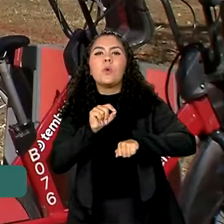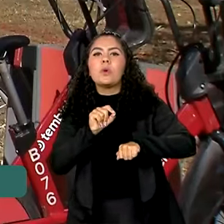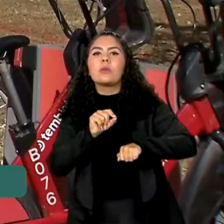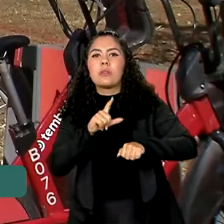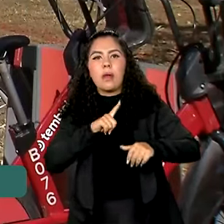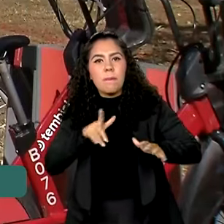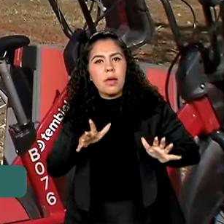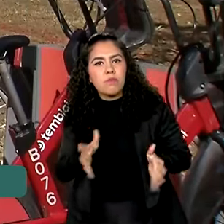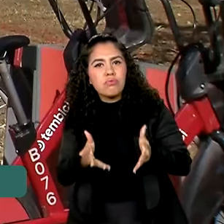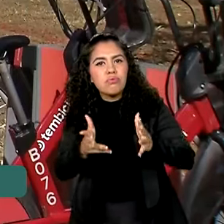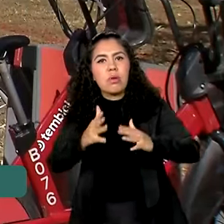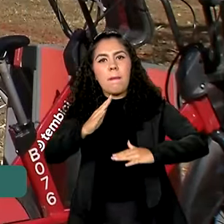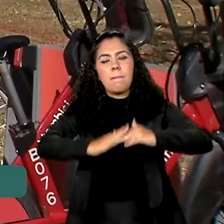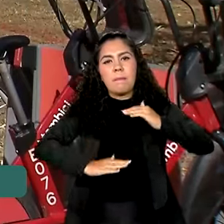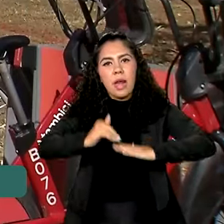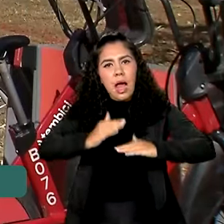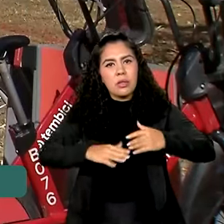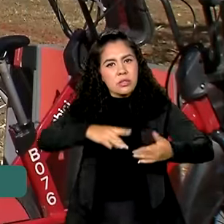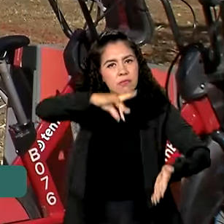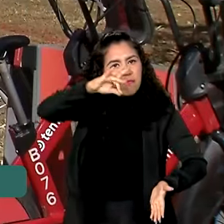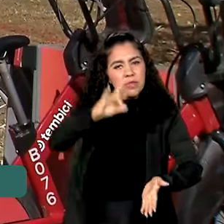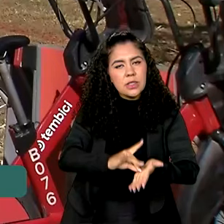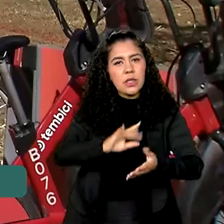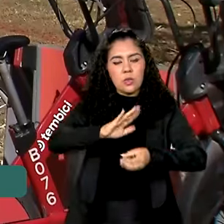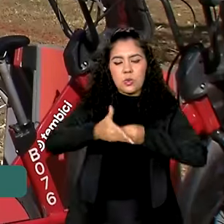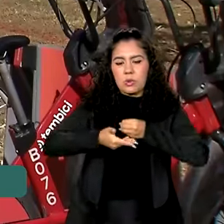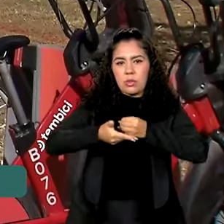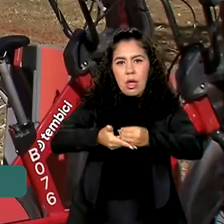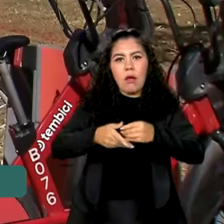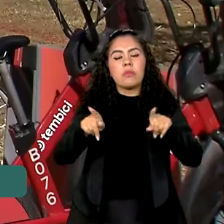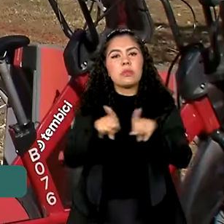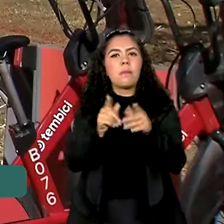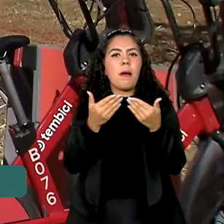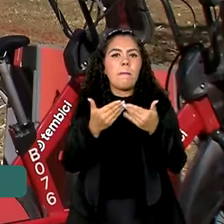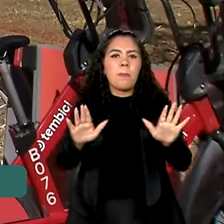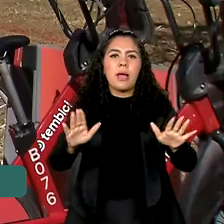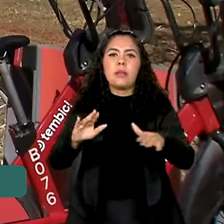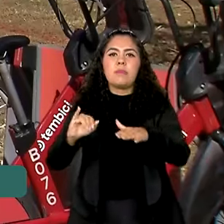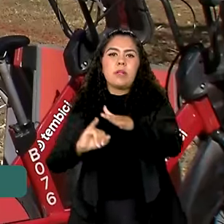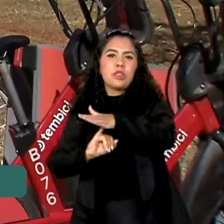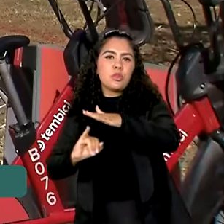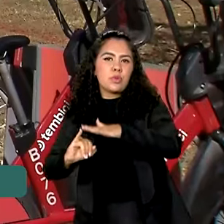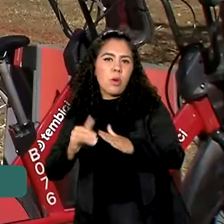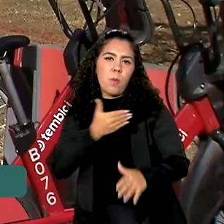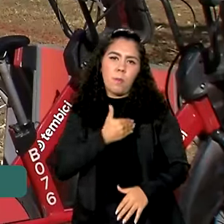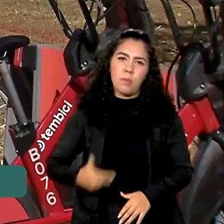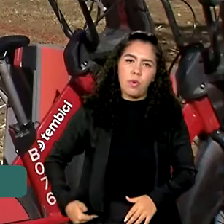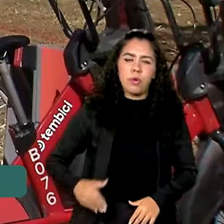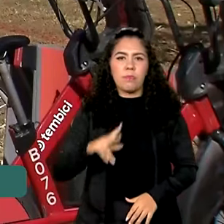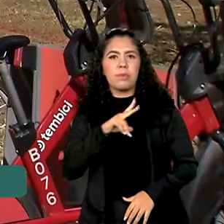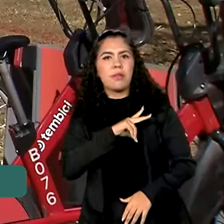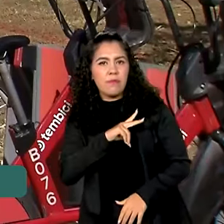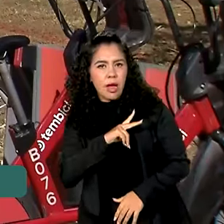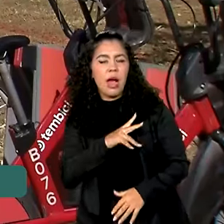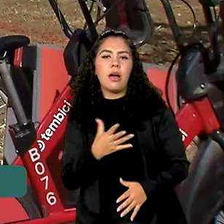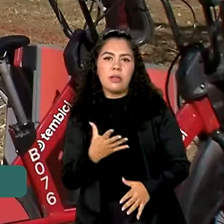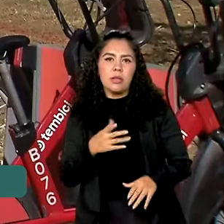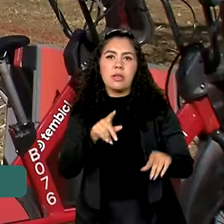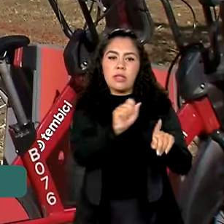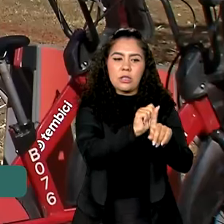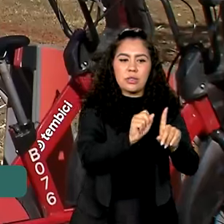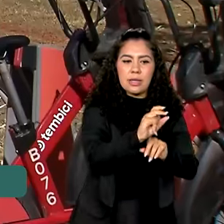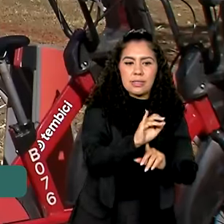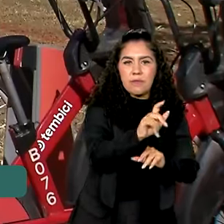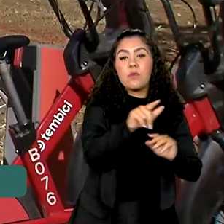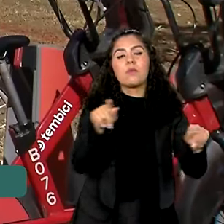urbana eficientes e sustentáveis e está aberto a instituições públicas, privadas, de educação e da sociedade civil